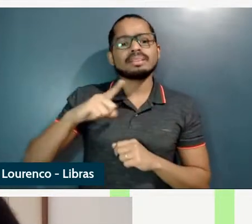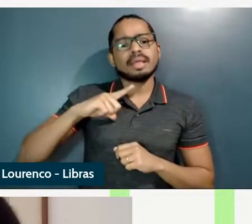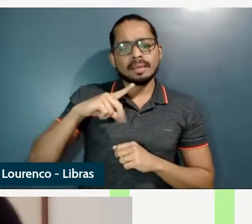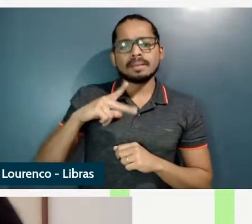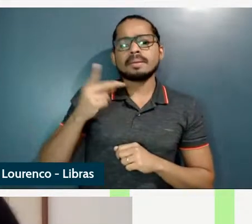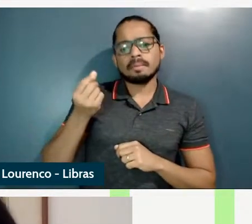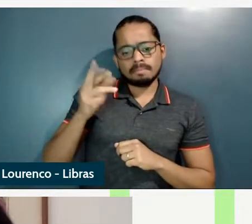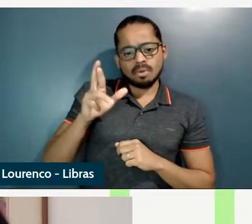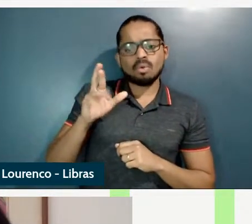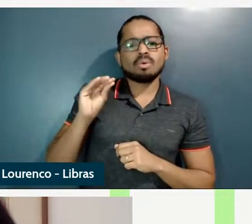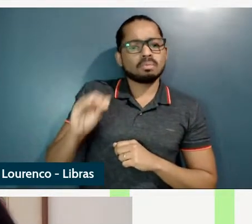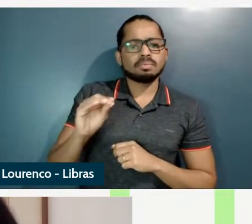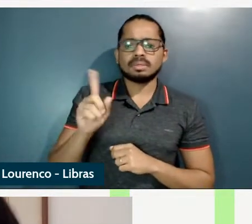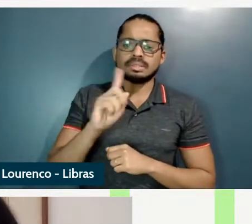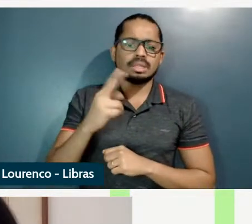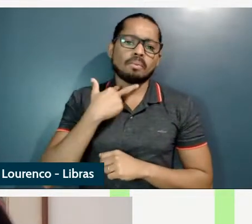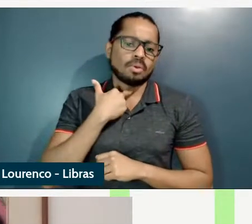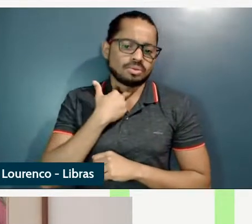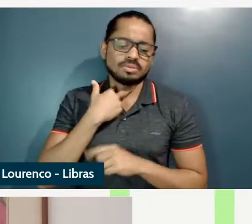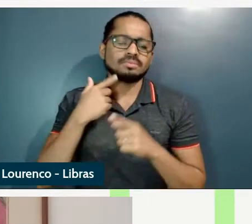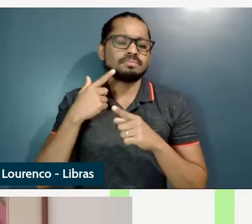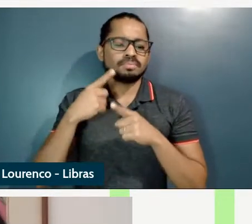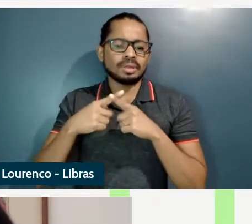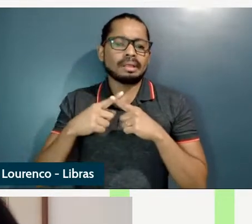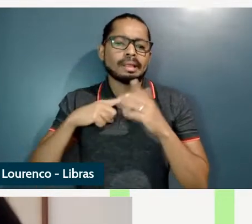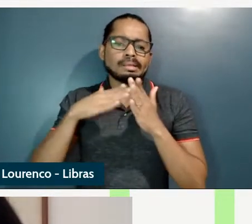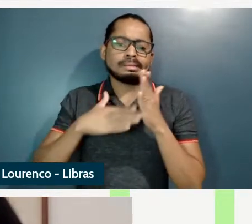que realmente eles não são bons porque eles são muito restritos